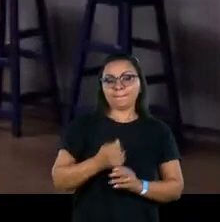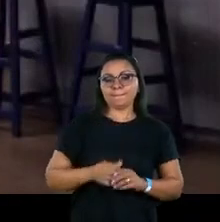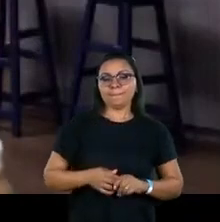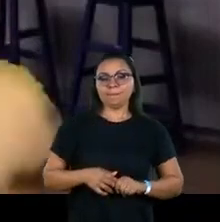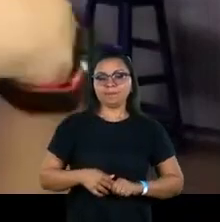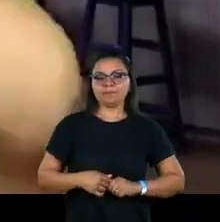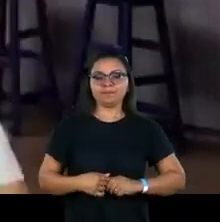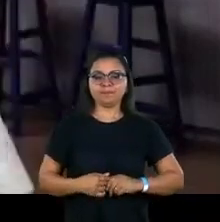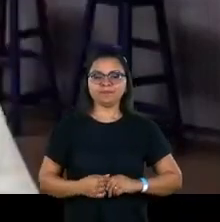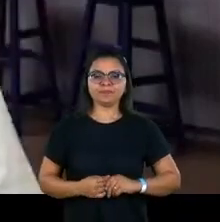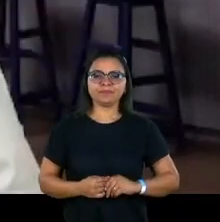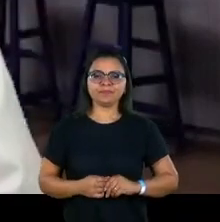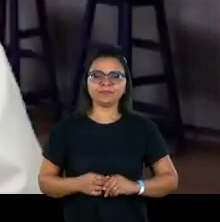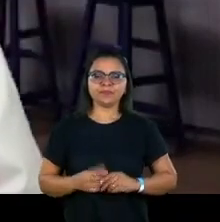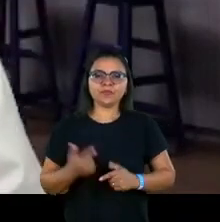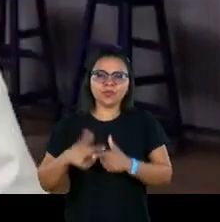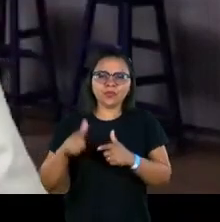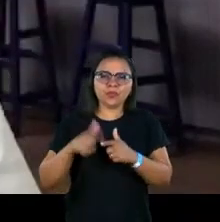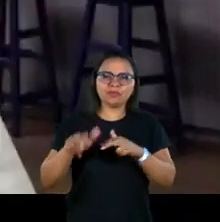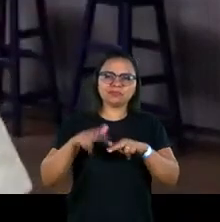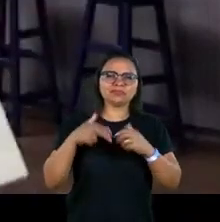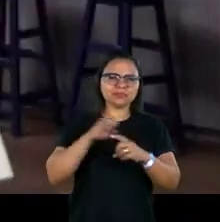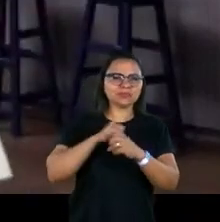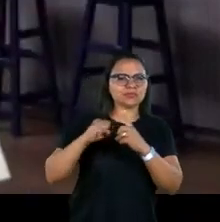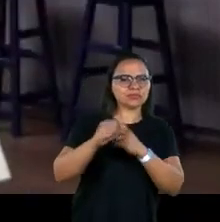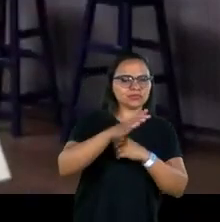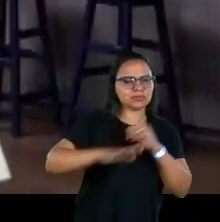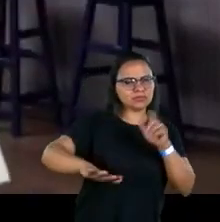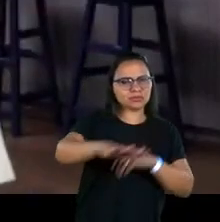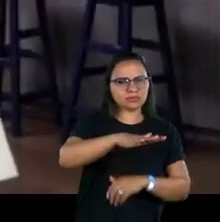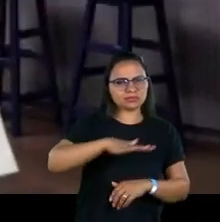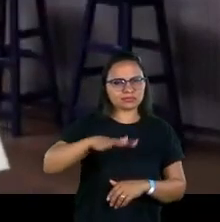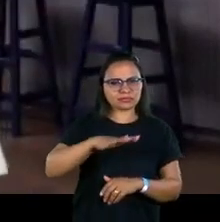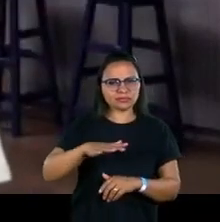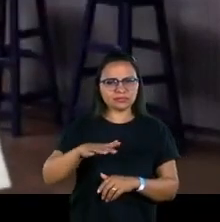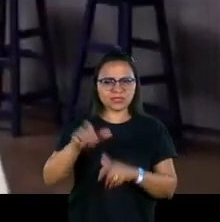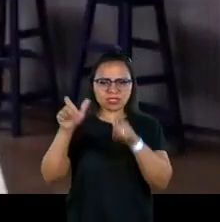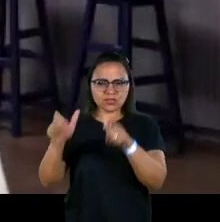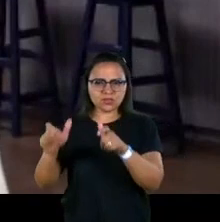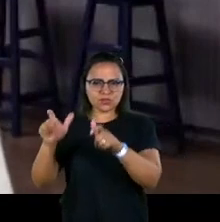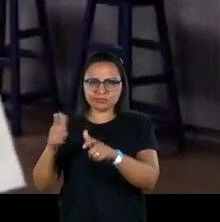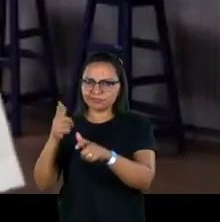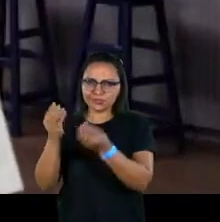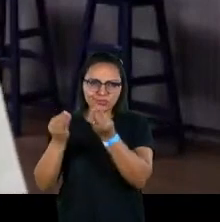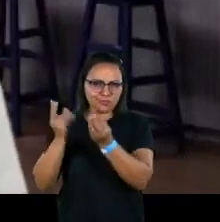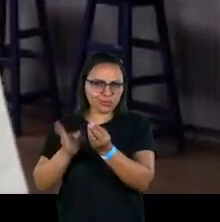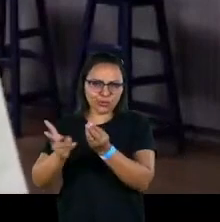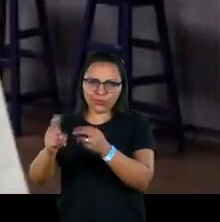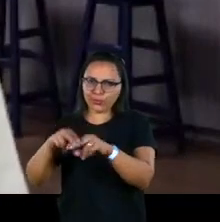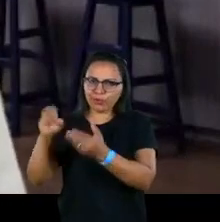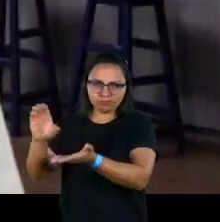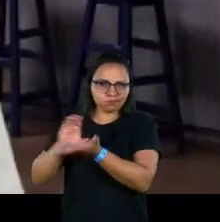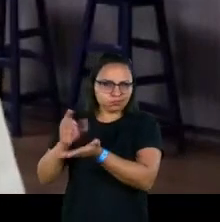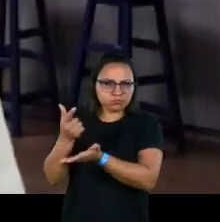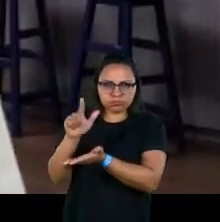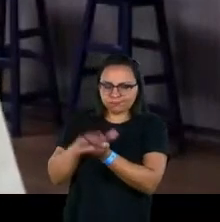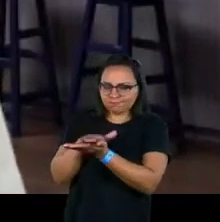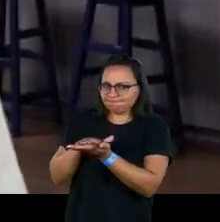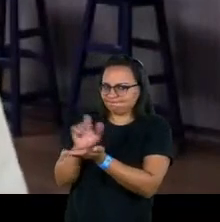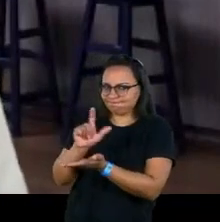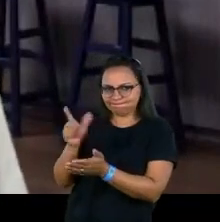grande problema na sociedade civil essas entidades não tem mais como sobreviver porque não tem recursos vindo